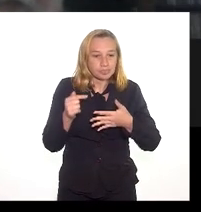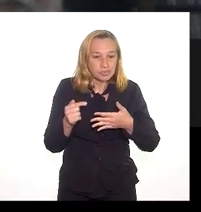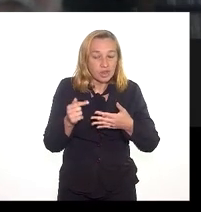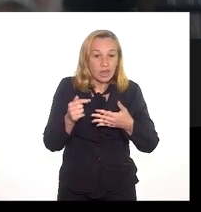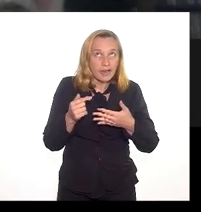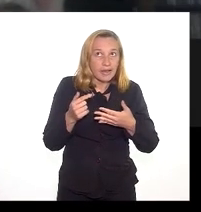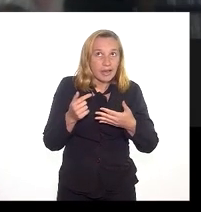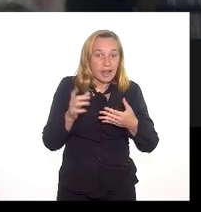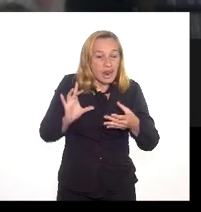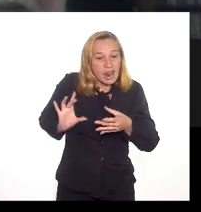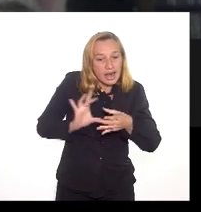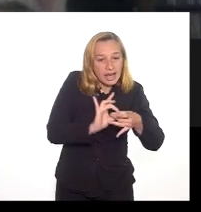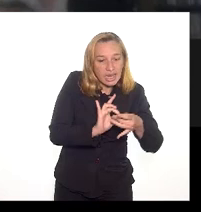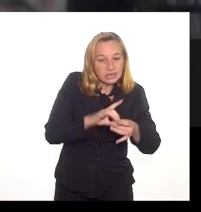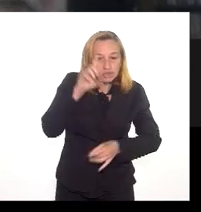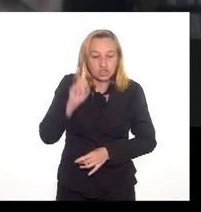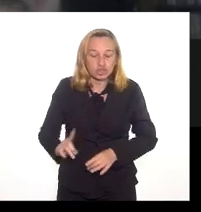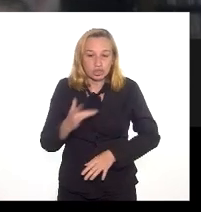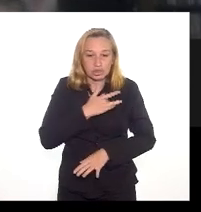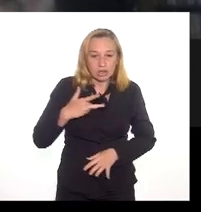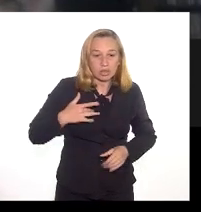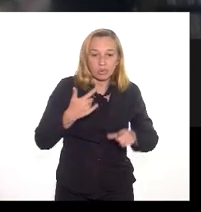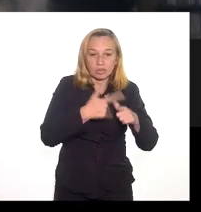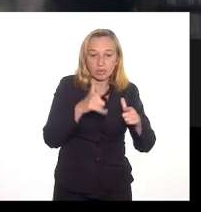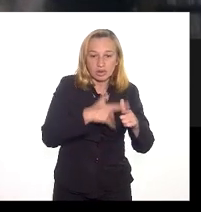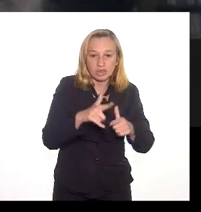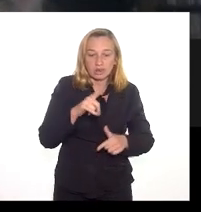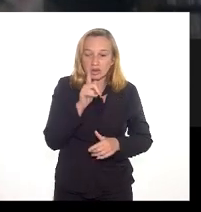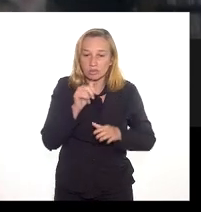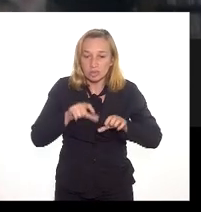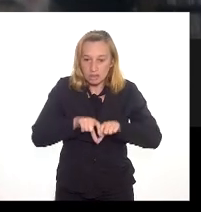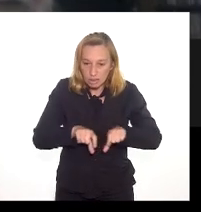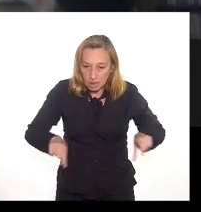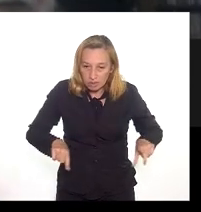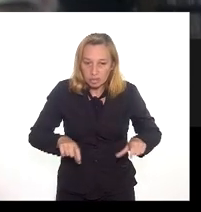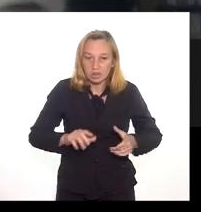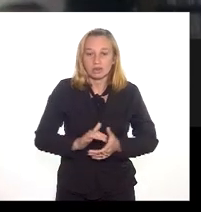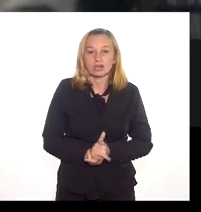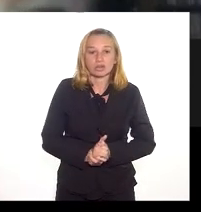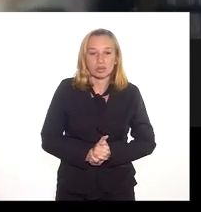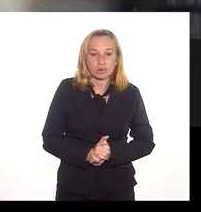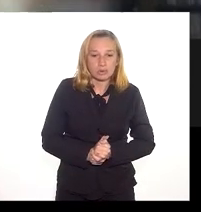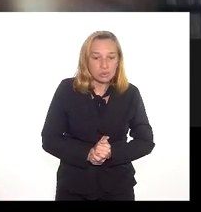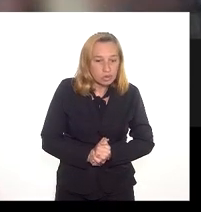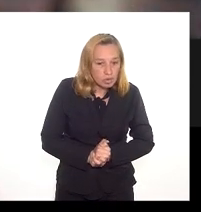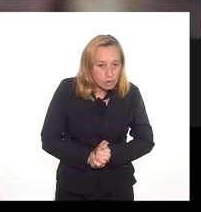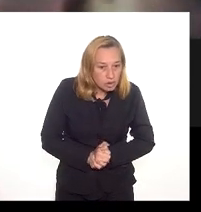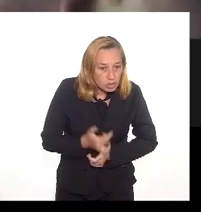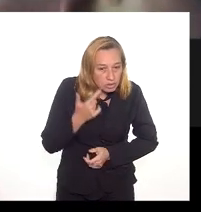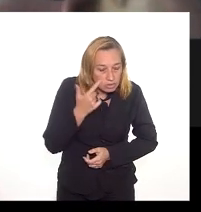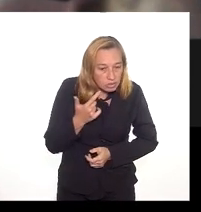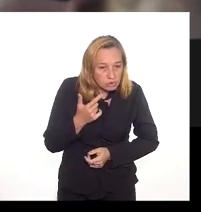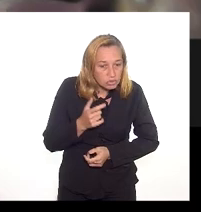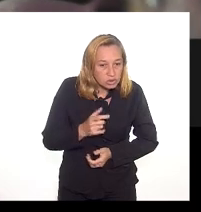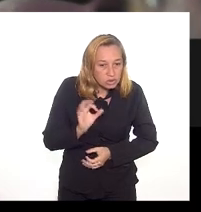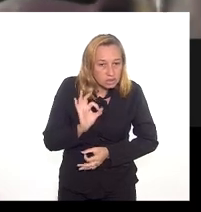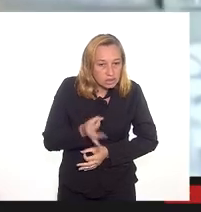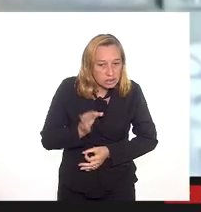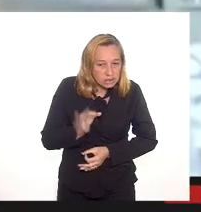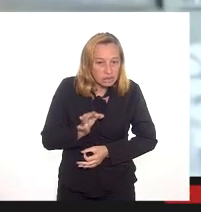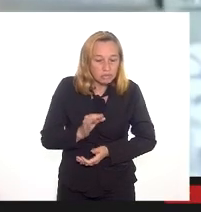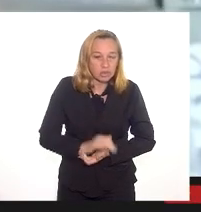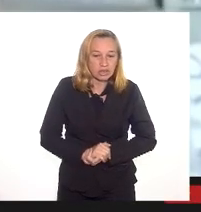muito ligado ao direito à saúde, que é o problema do saneamento, tendo em vista que, exatamente por